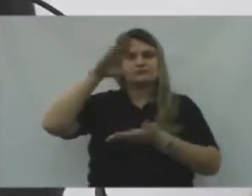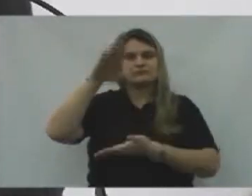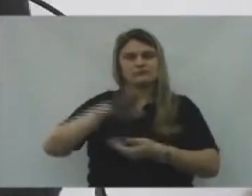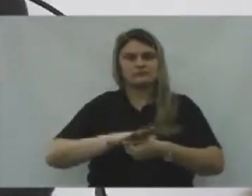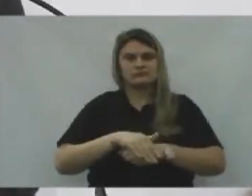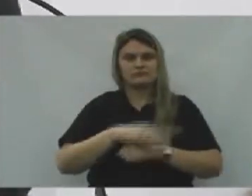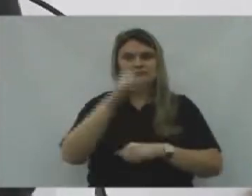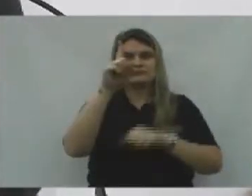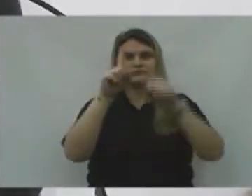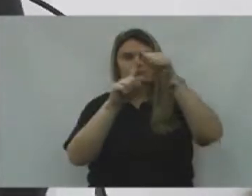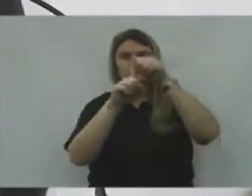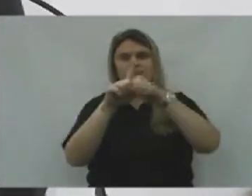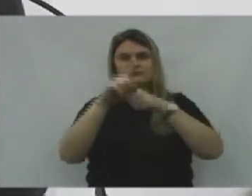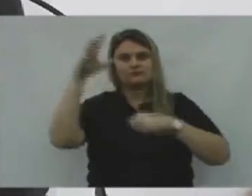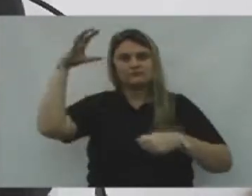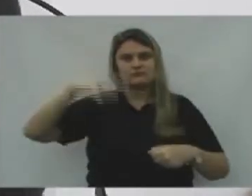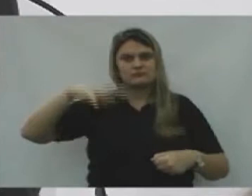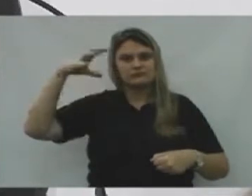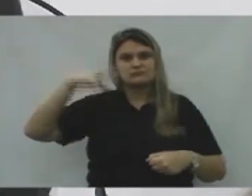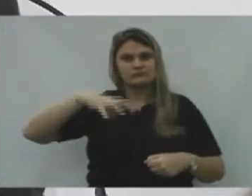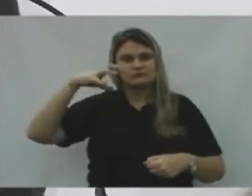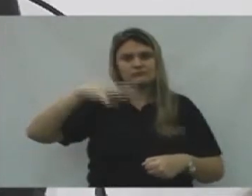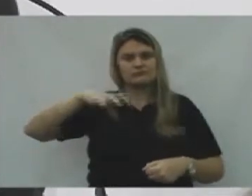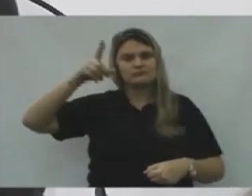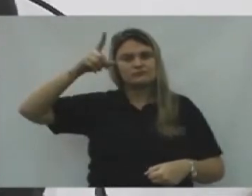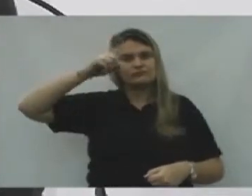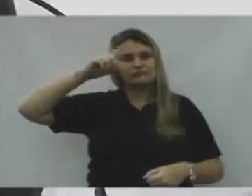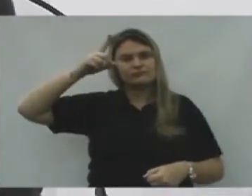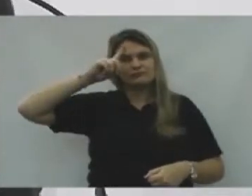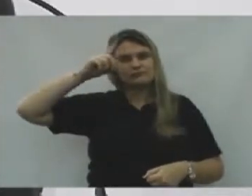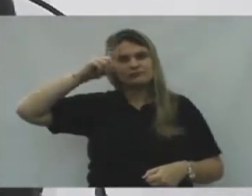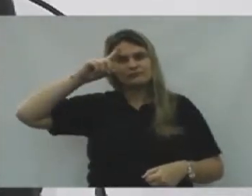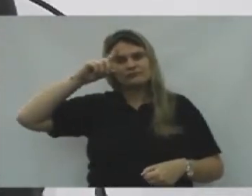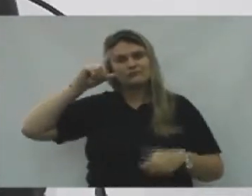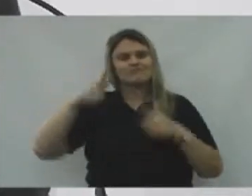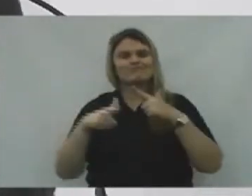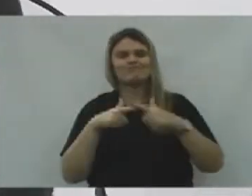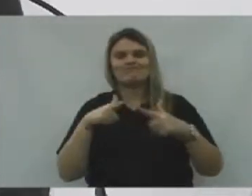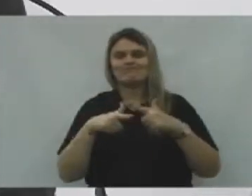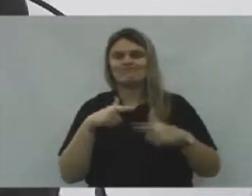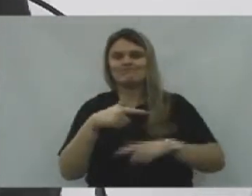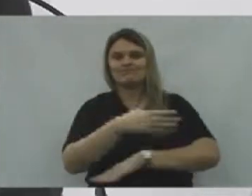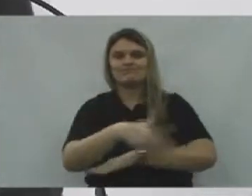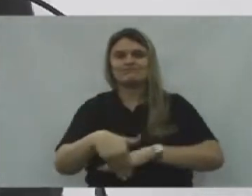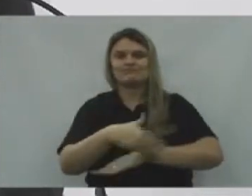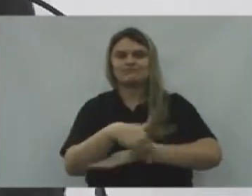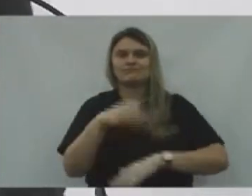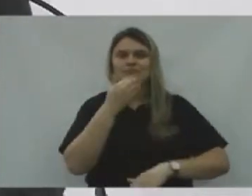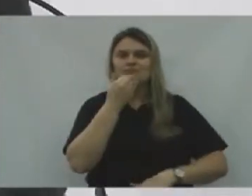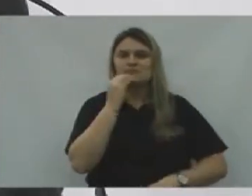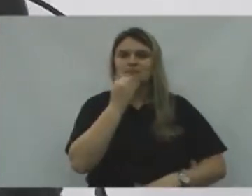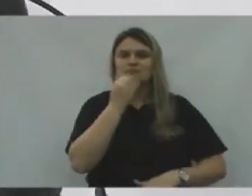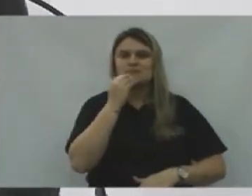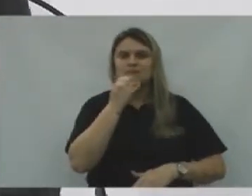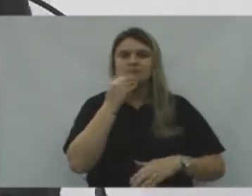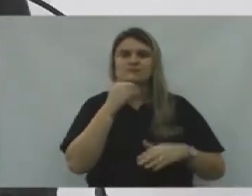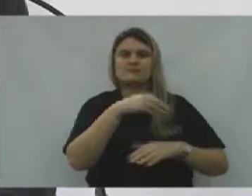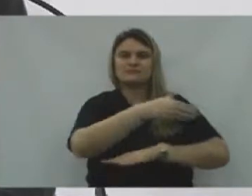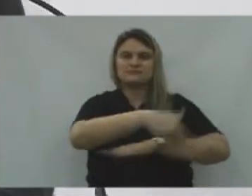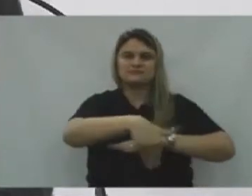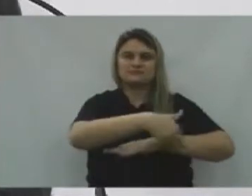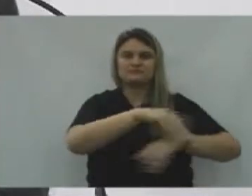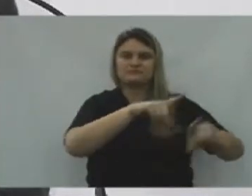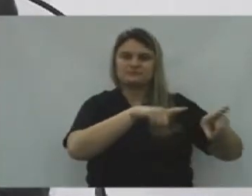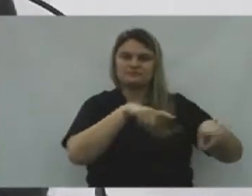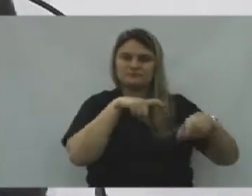noite, Um mês, Isso é impossível de não ter Uma deterioração das estradas aí, Rurais, E